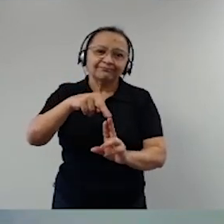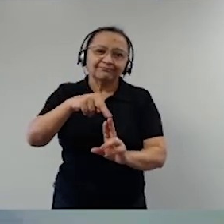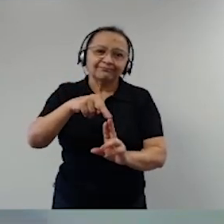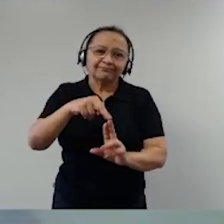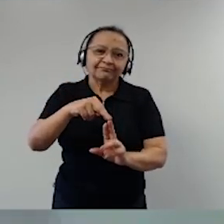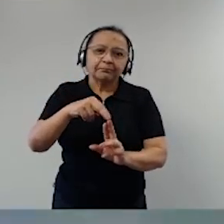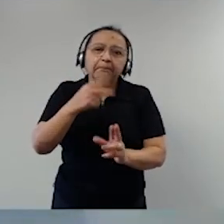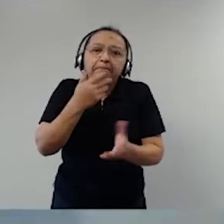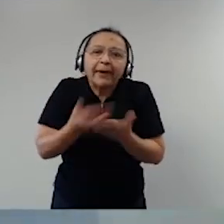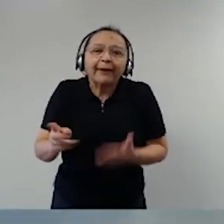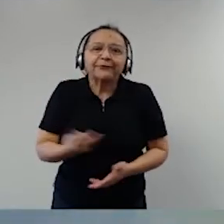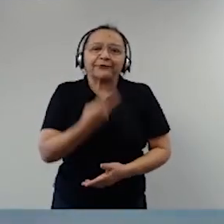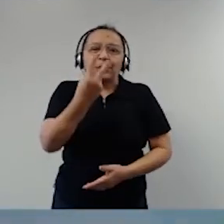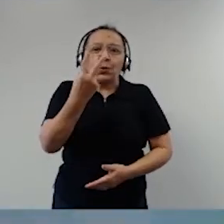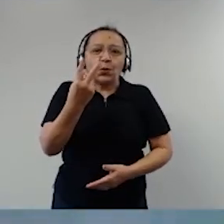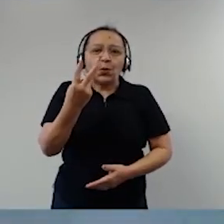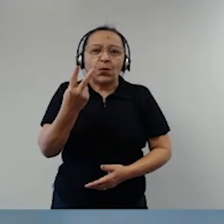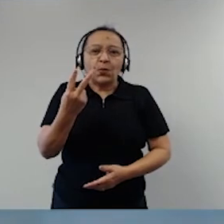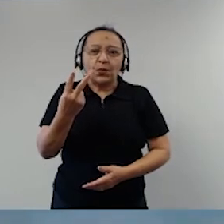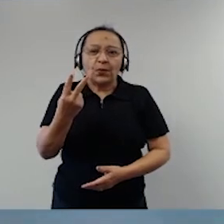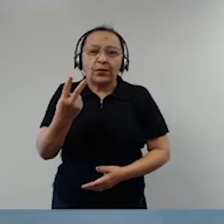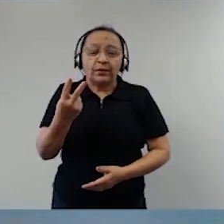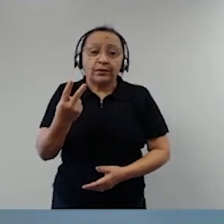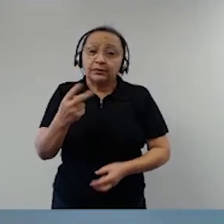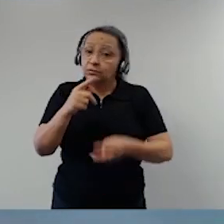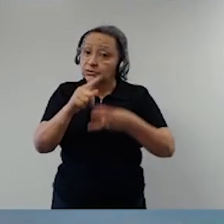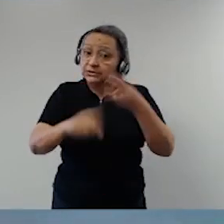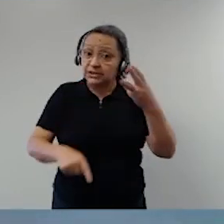no Exército Brasileiro, na Marinha, na Força Aérea também.